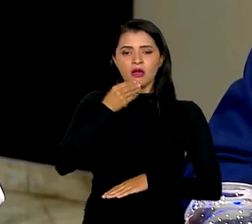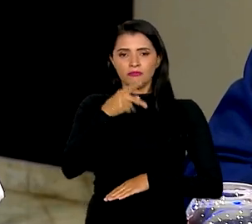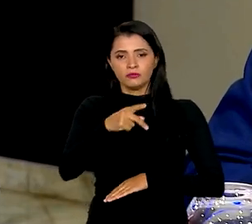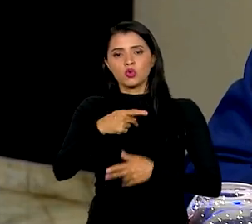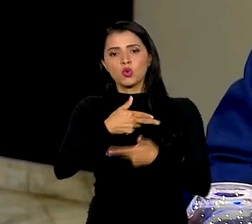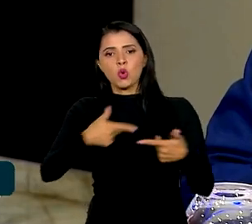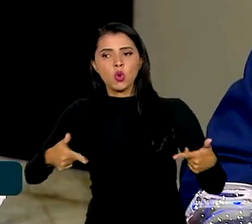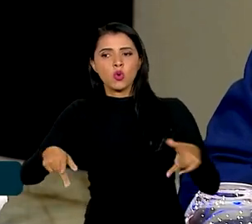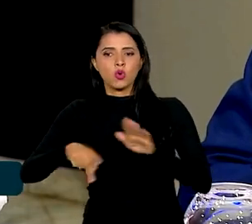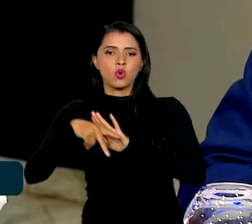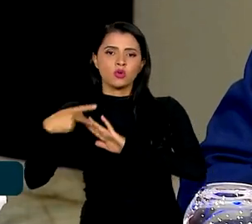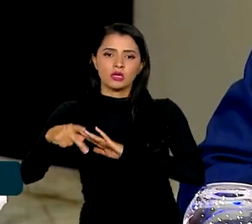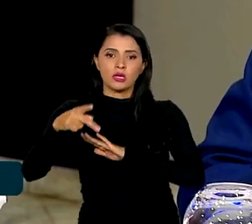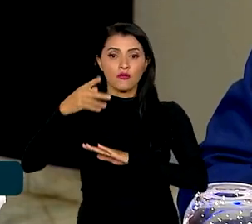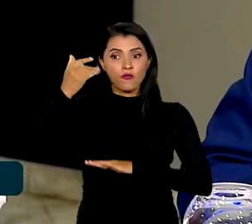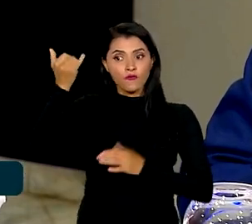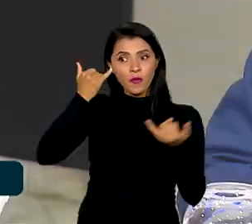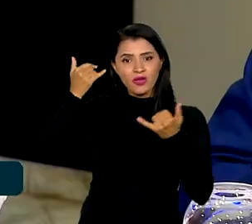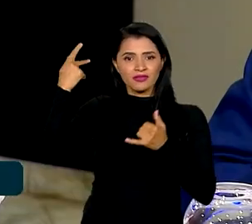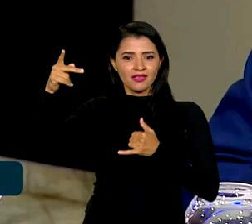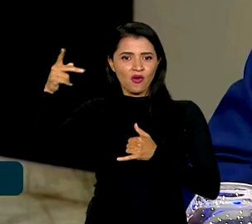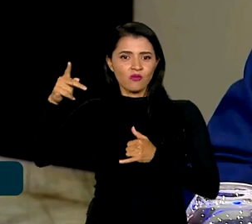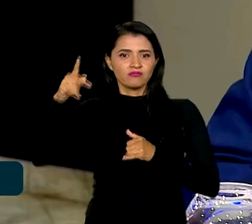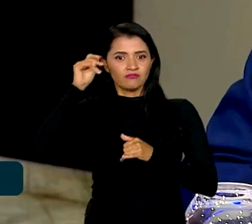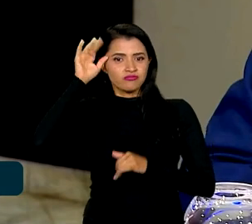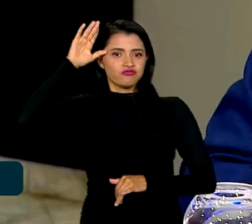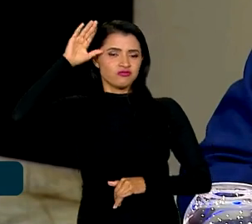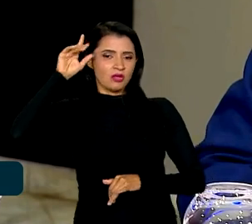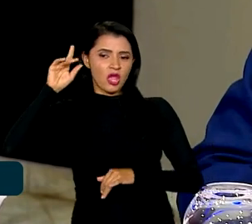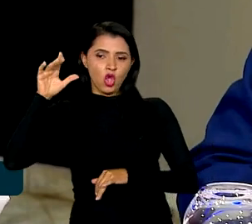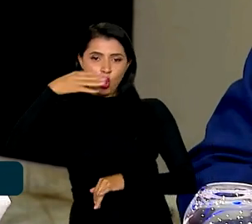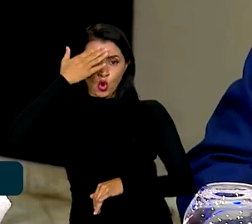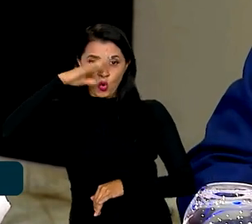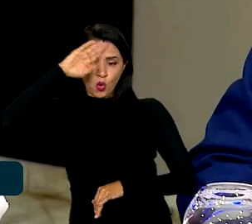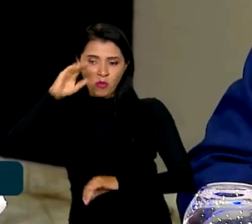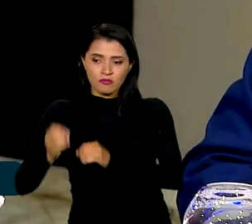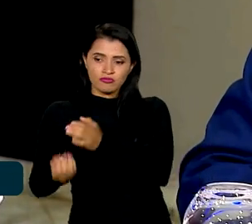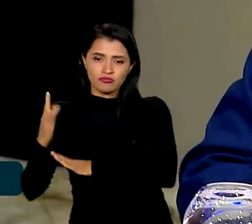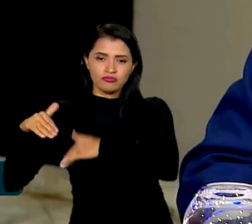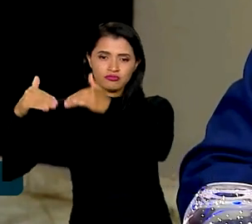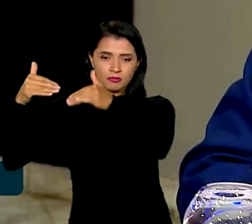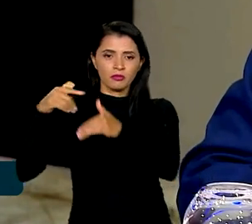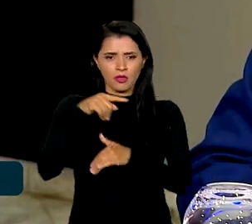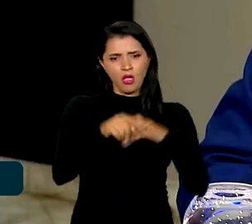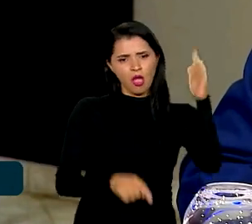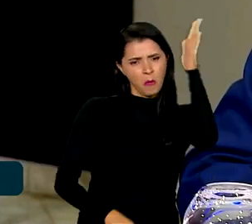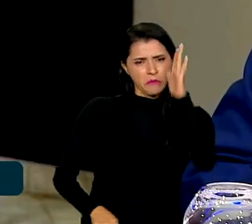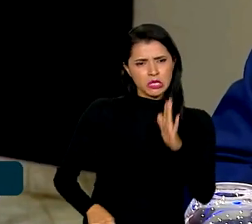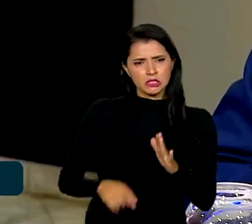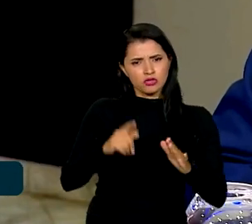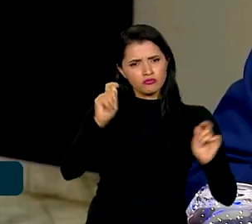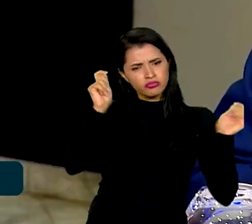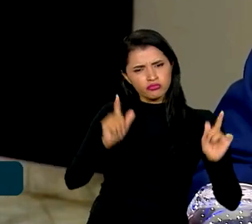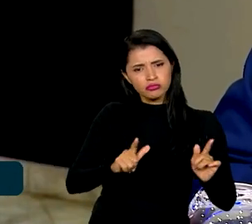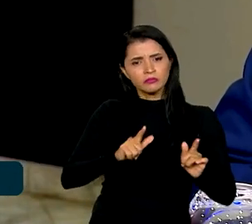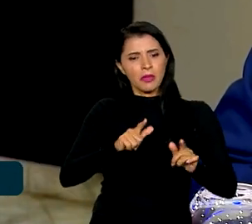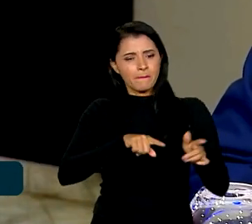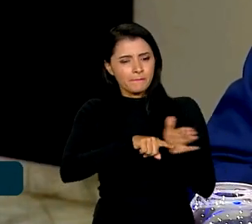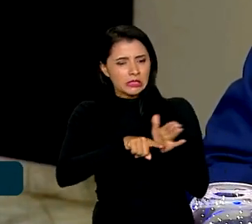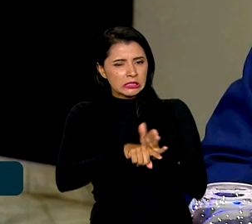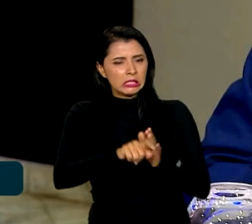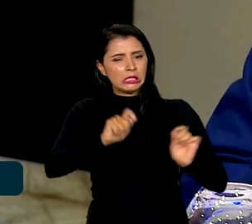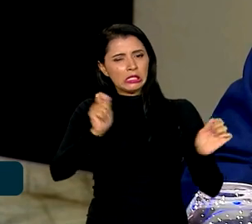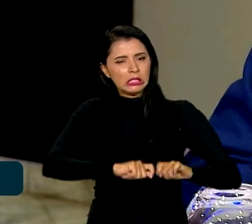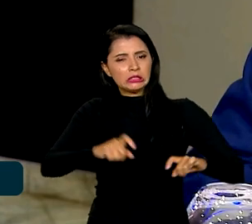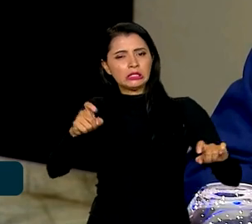ponta que Cuba desenvolveu. O Brasil, com a sua expertise em pesquisa clínica e a sua capacidade